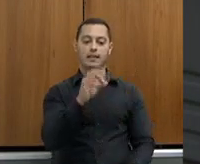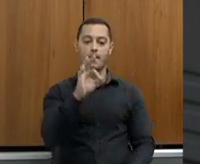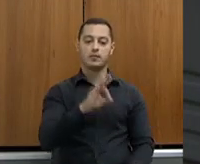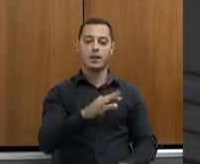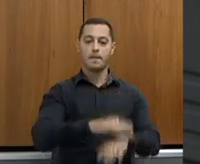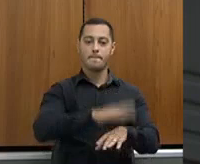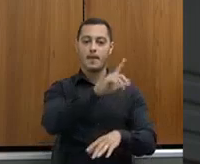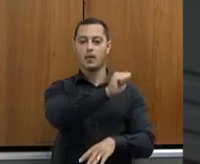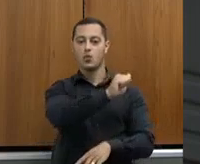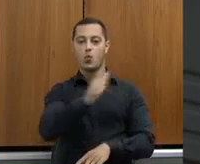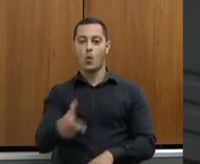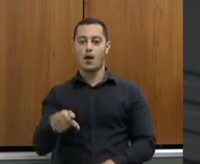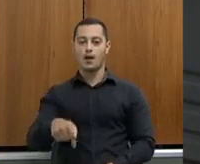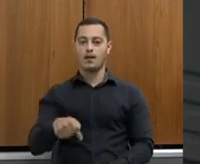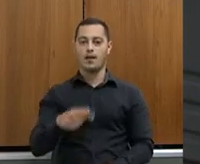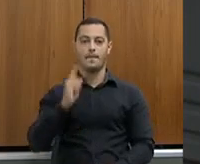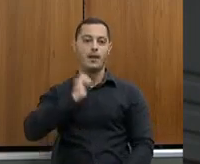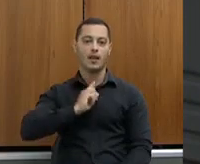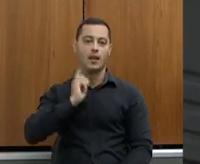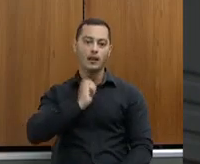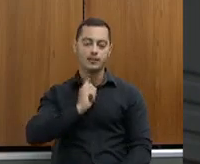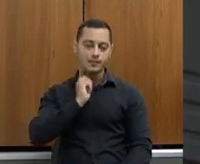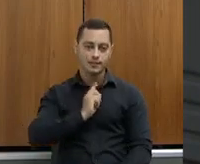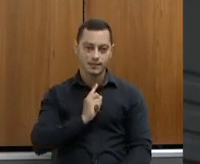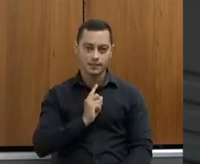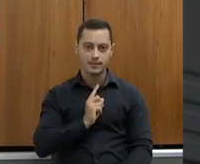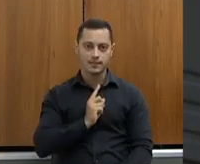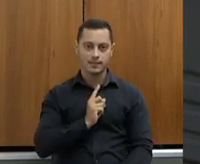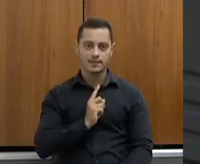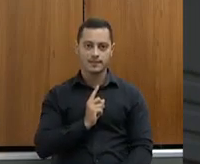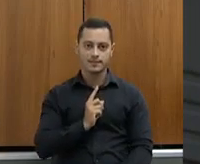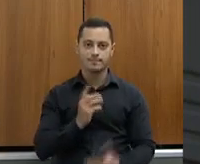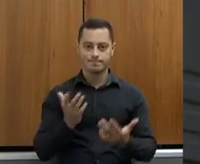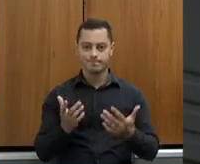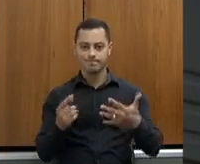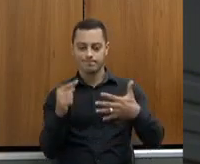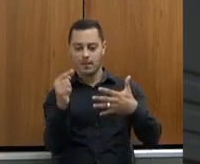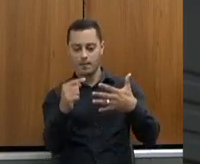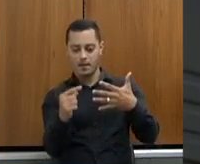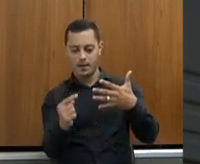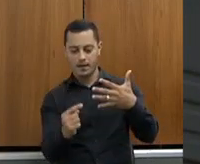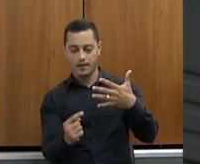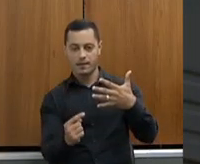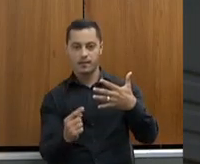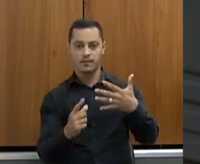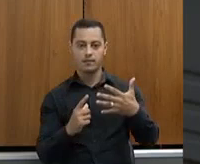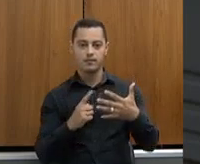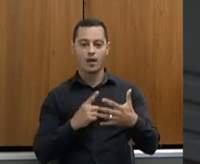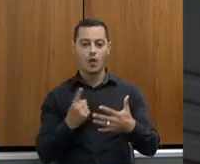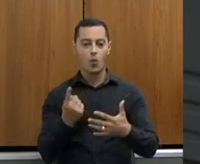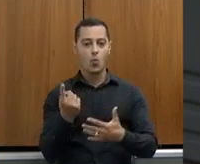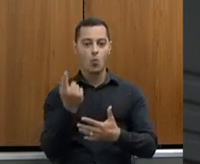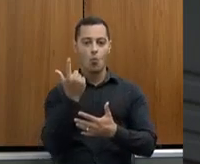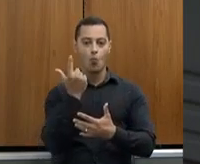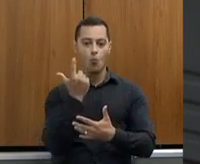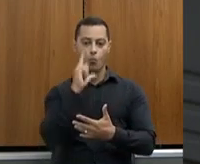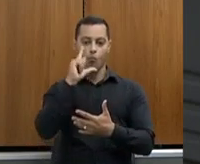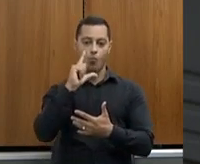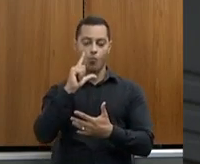Minas Gerais quando você está exportando. Então, aliado a todos esses fatores, você tem um ganho imenso,